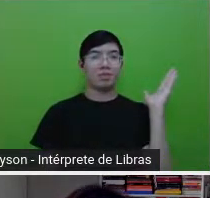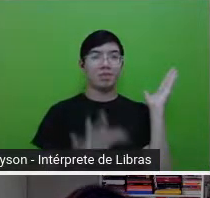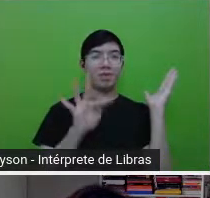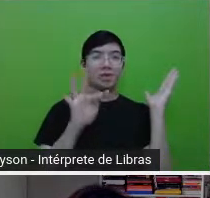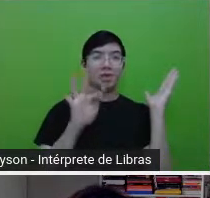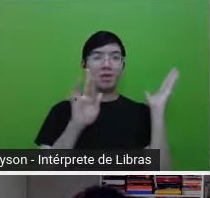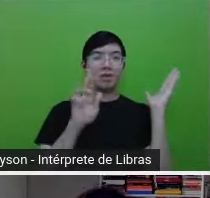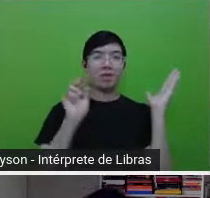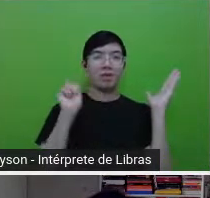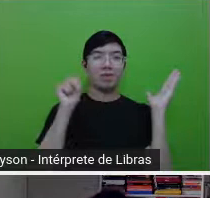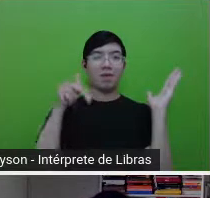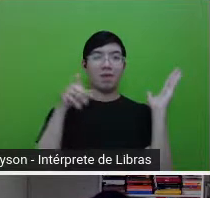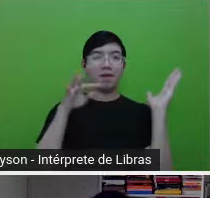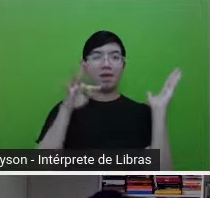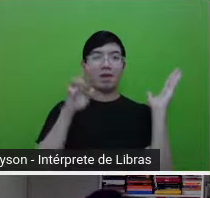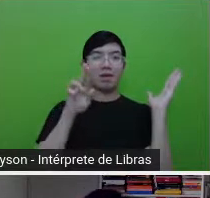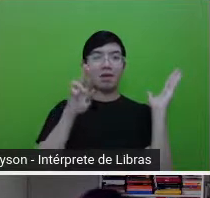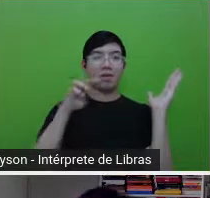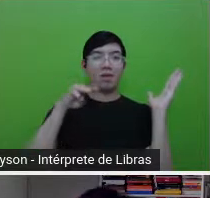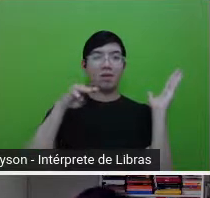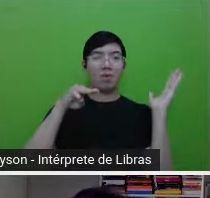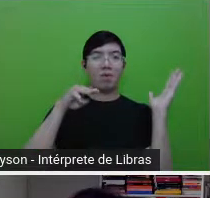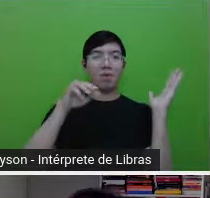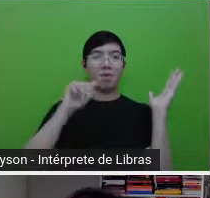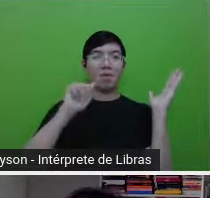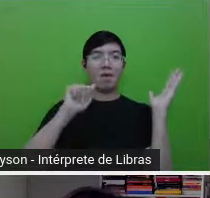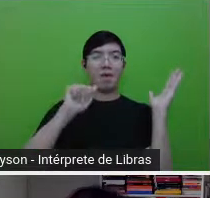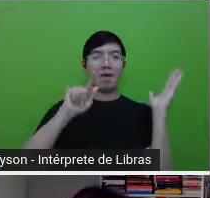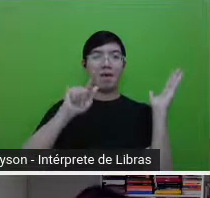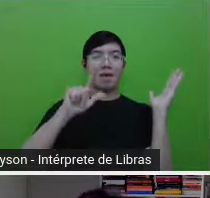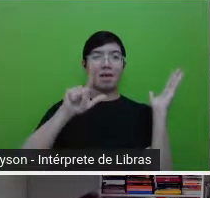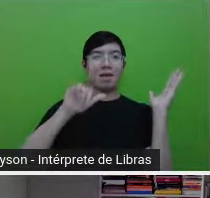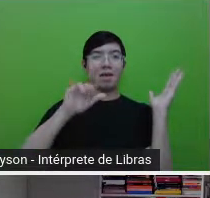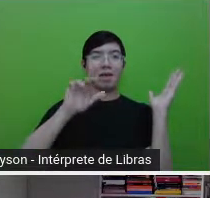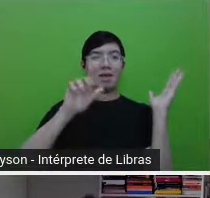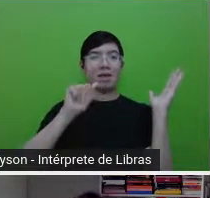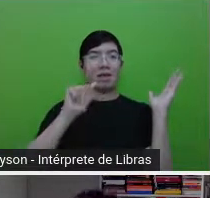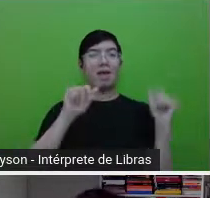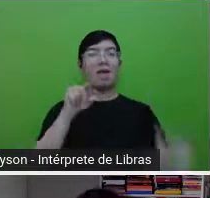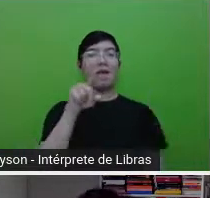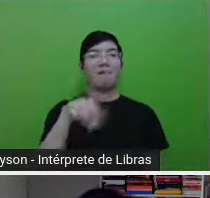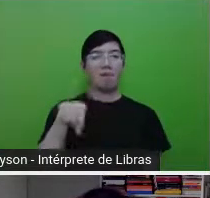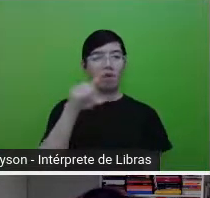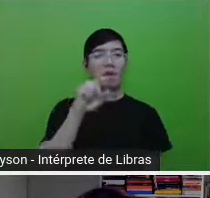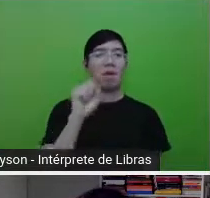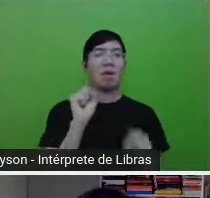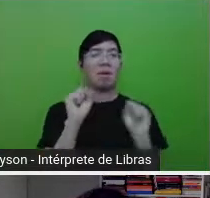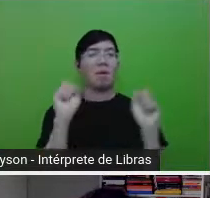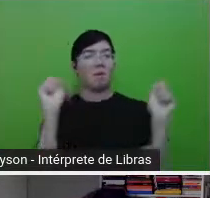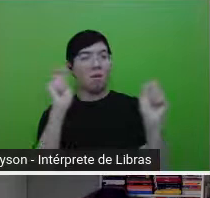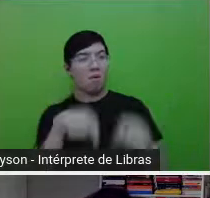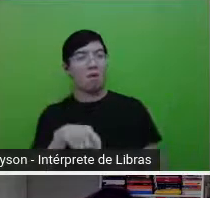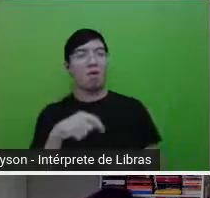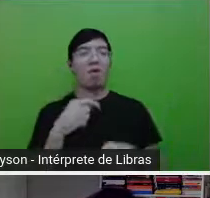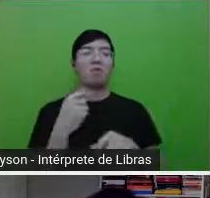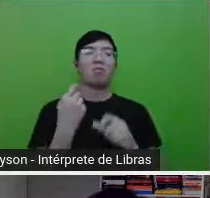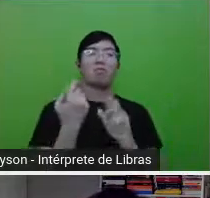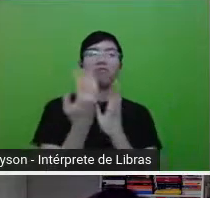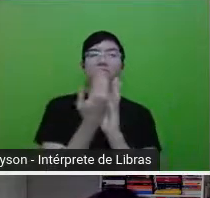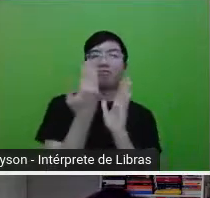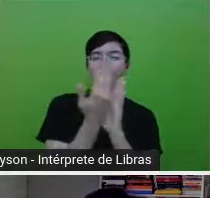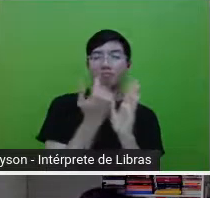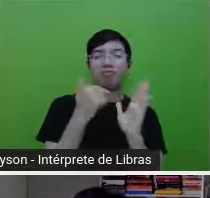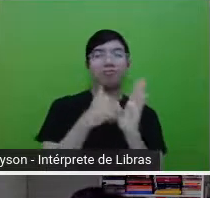própria Helena Ferranti, em que a gente pode encontrar entrevistas, textos teóricos dela, né, falando sobre